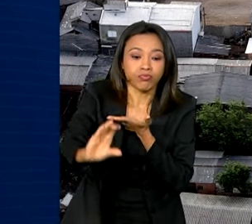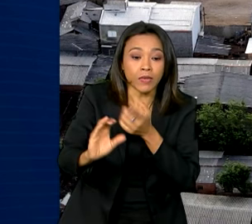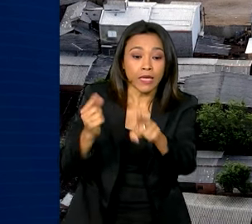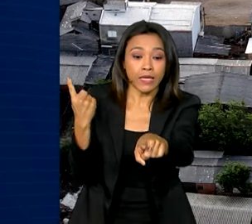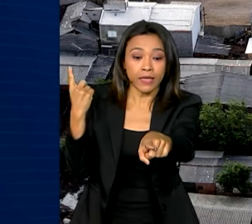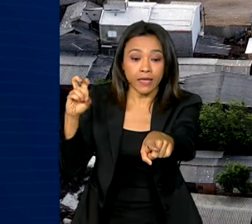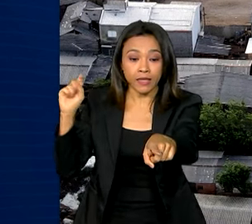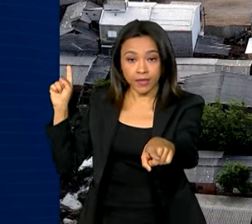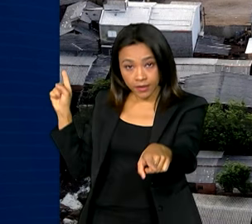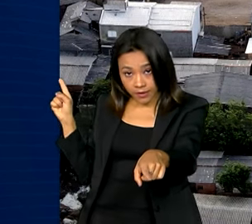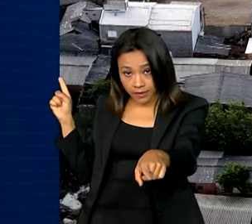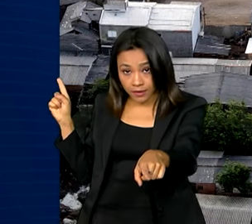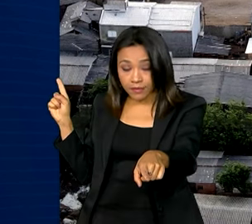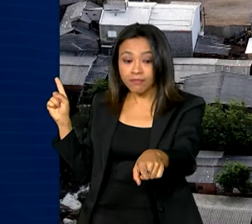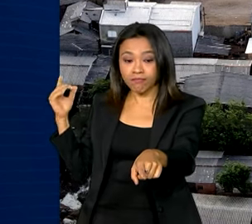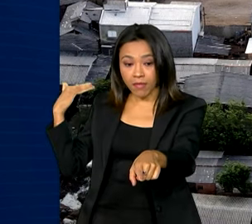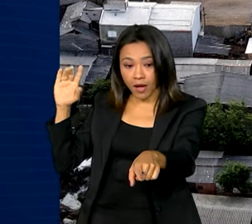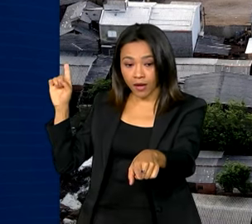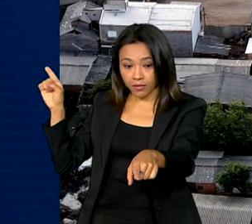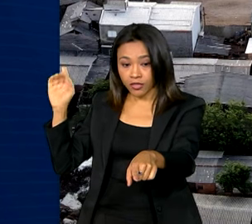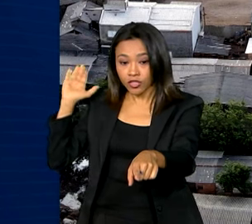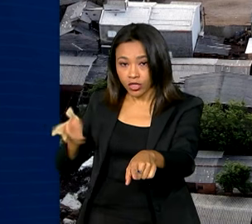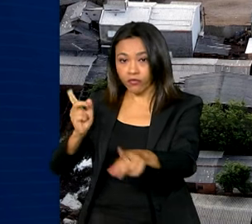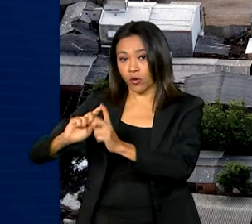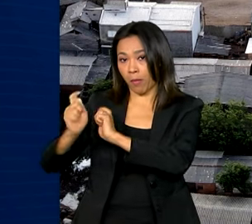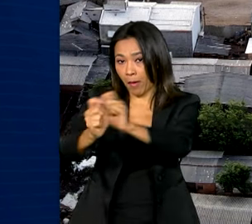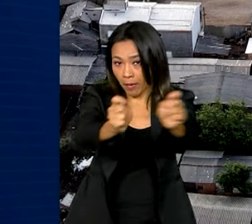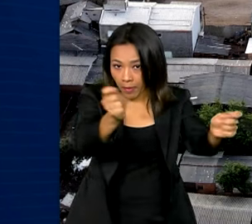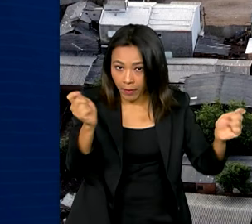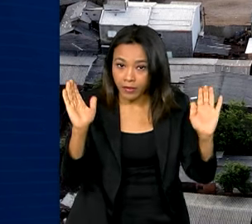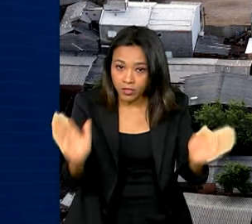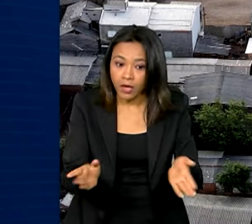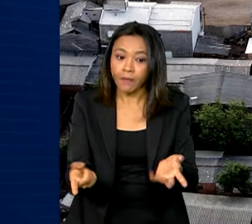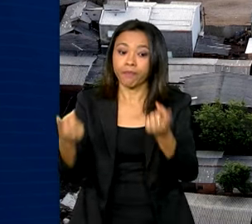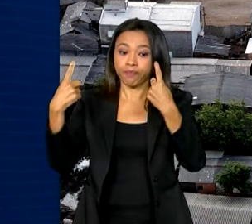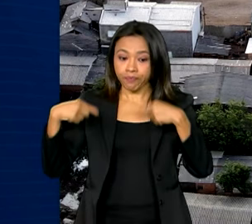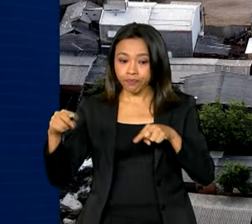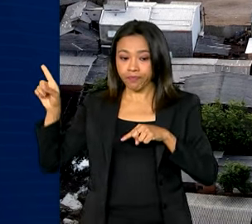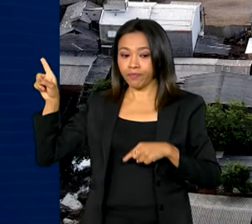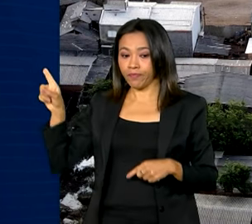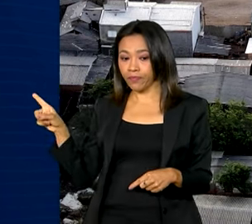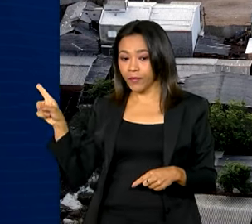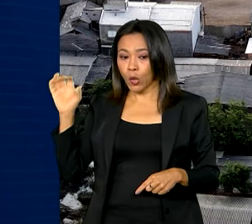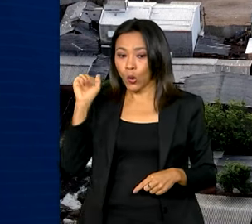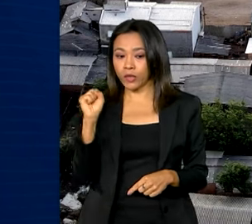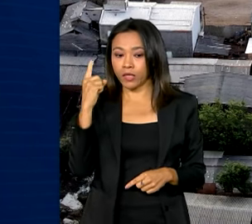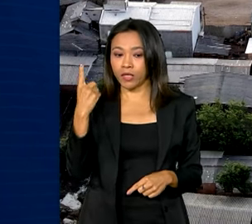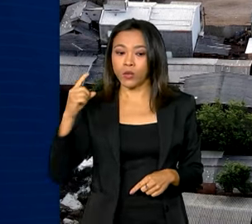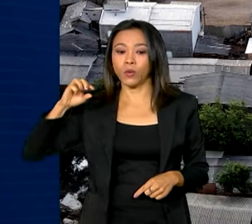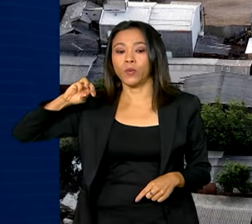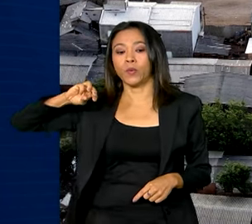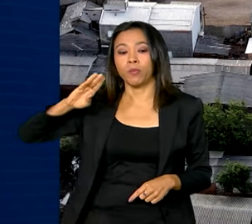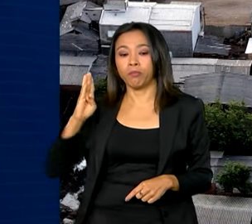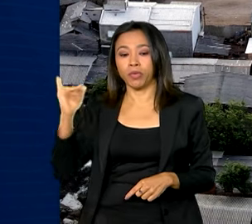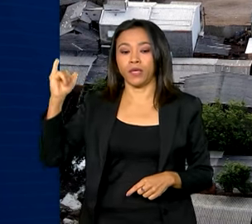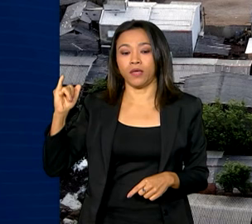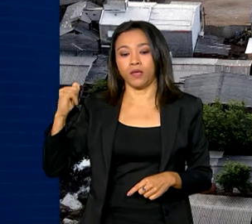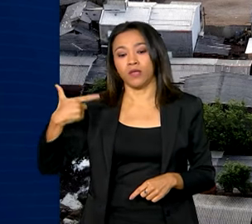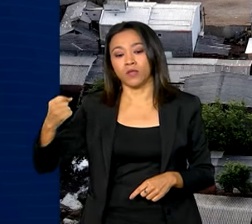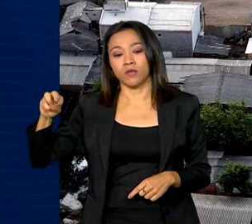bilhões e 40 milhões de reais já foram pagos. Além disso, 81 bilhões e 200 milhões de reais